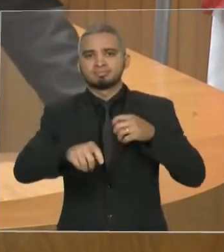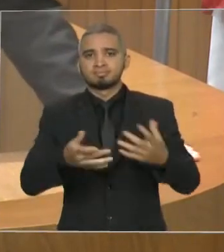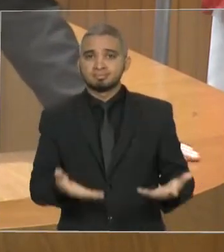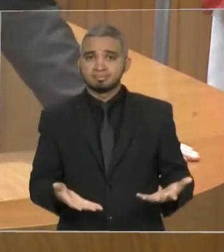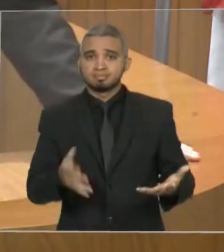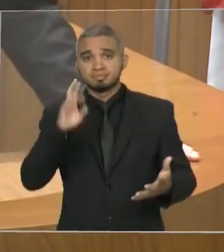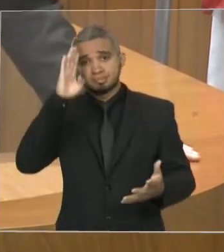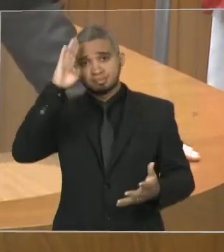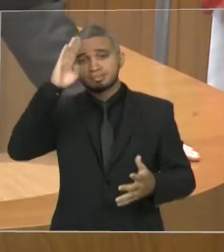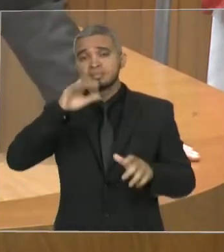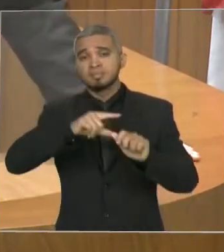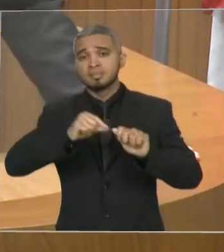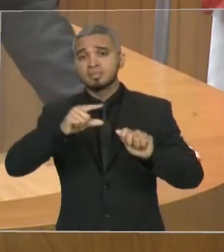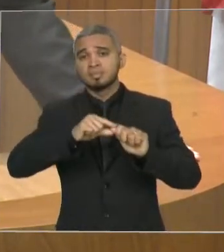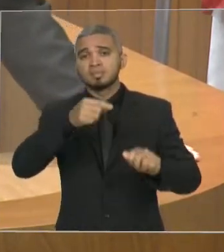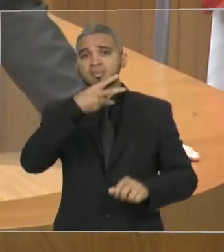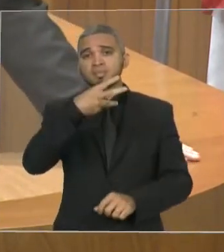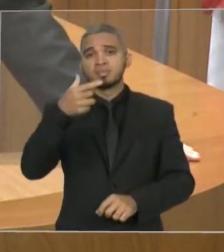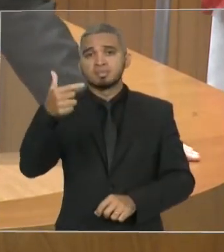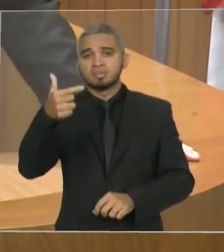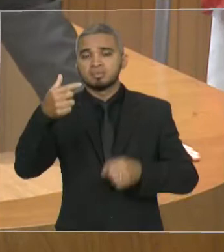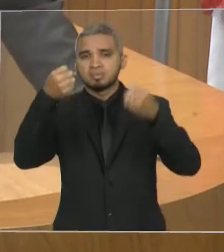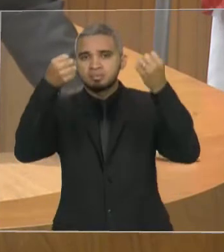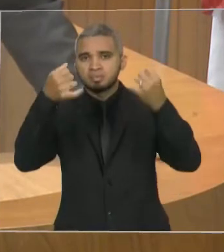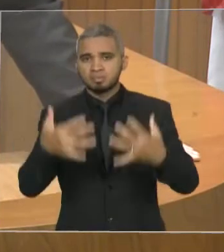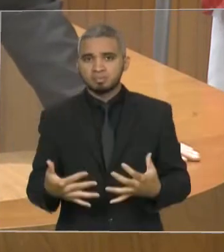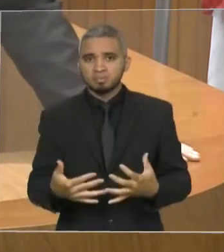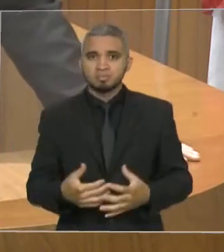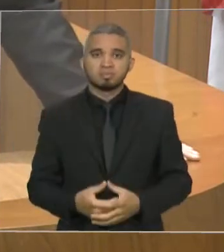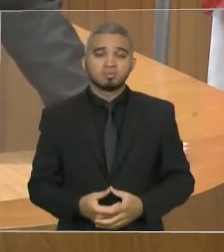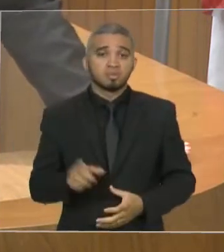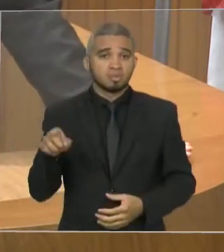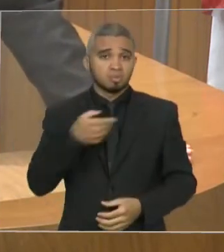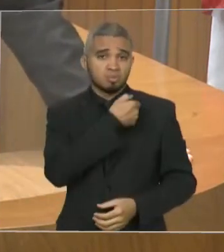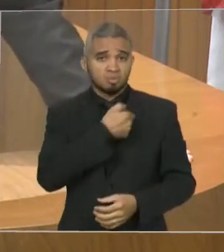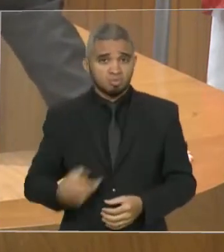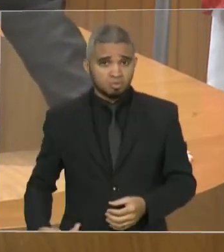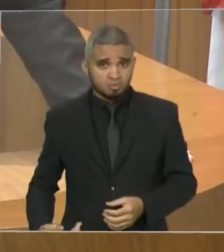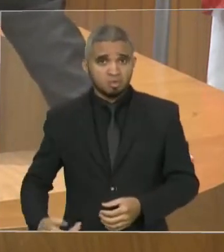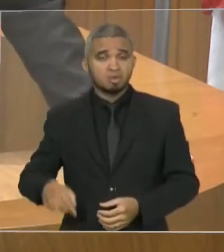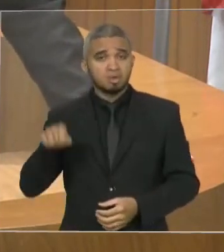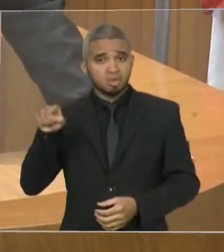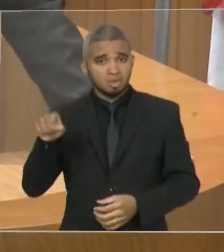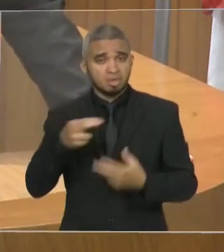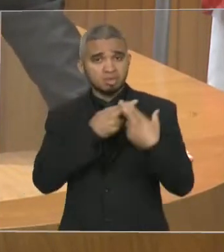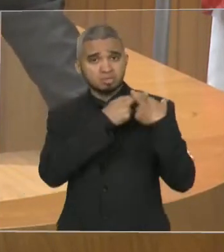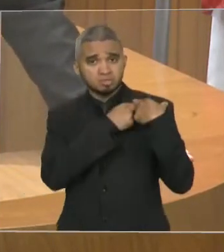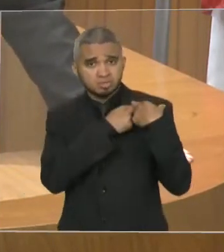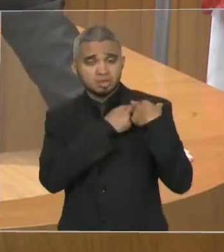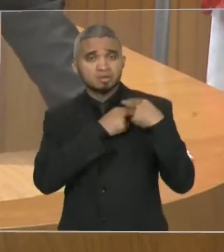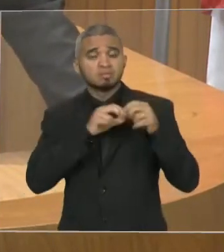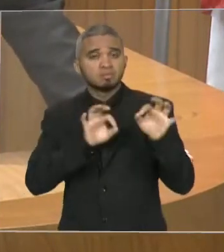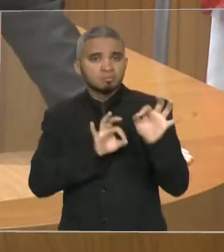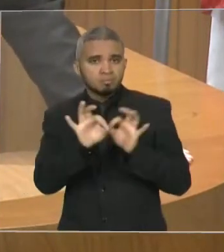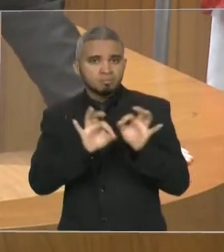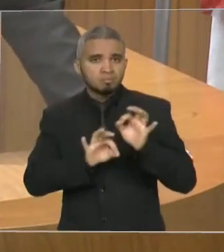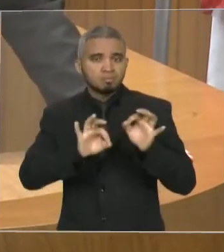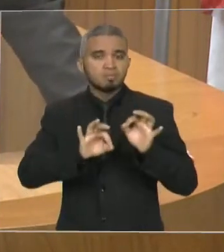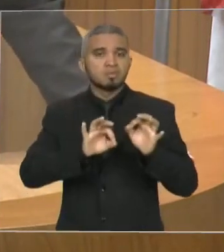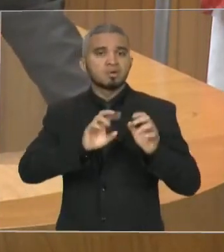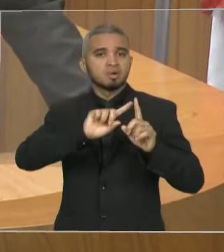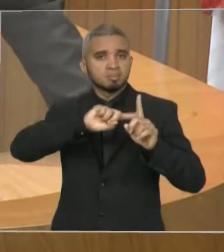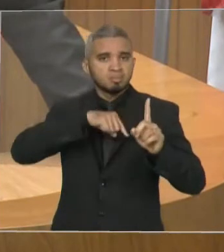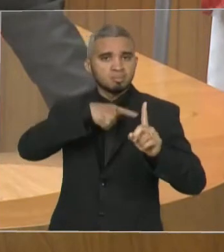32, que é muito claro ao dizer O Poder Executivo procederá aos ajustes nos valores do